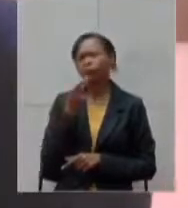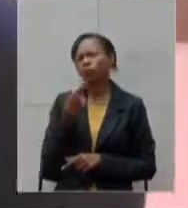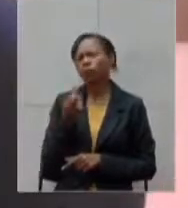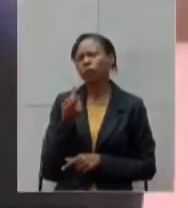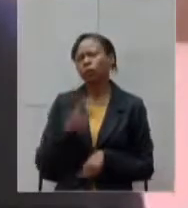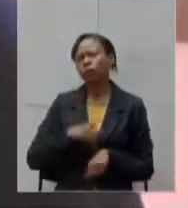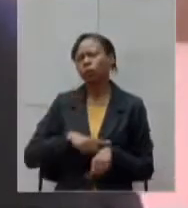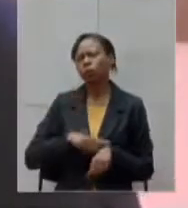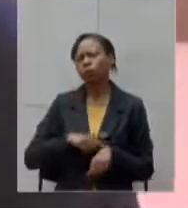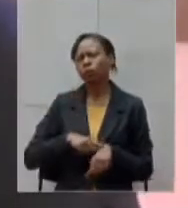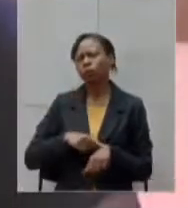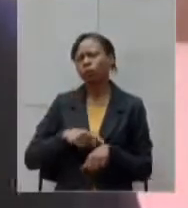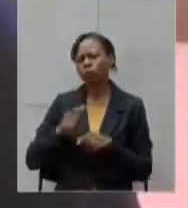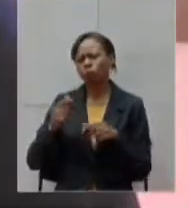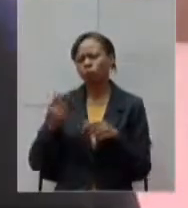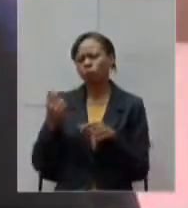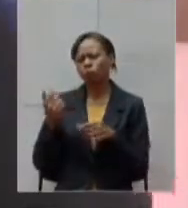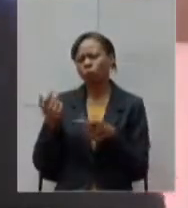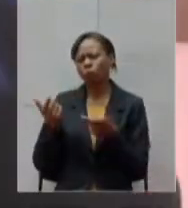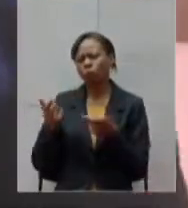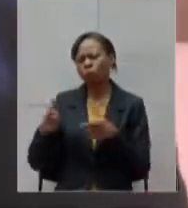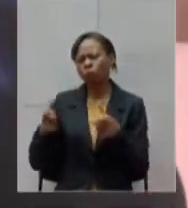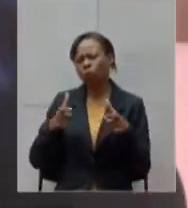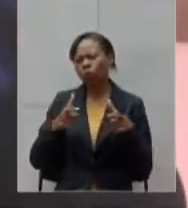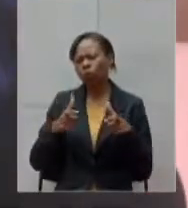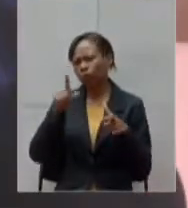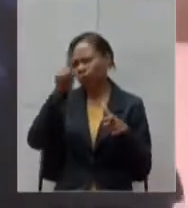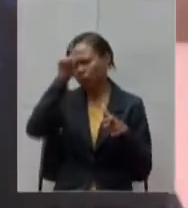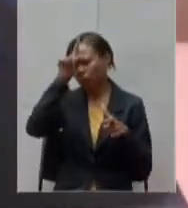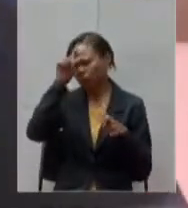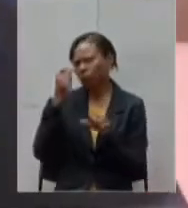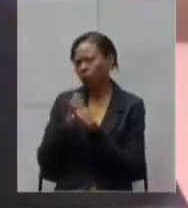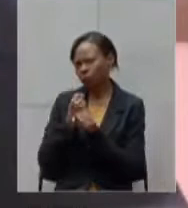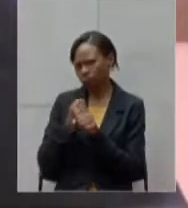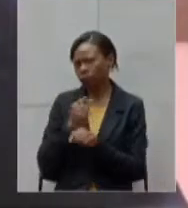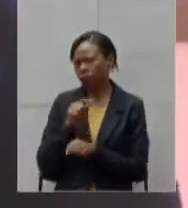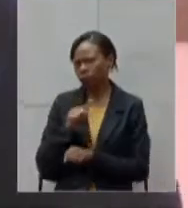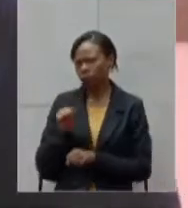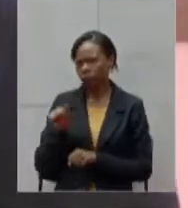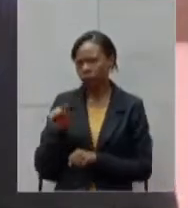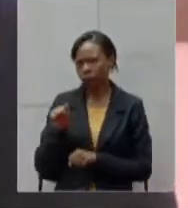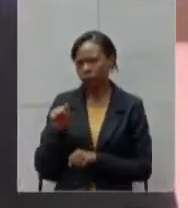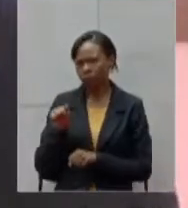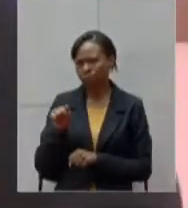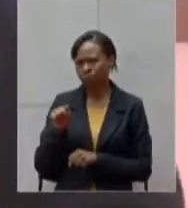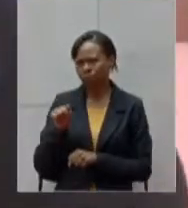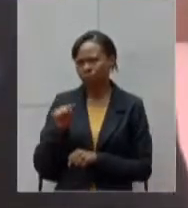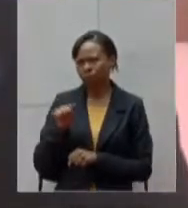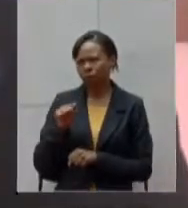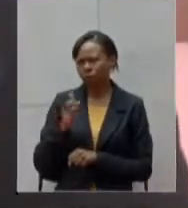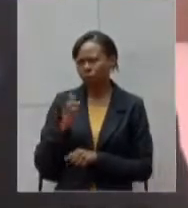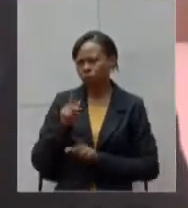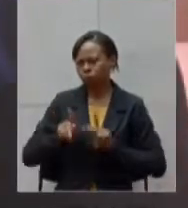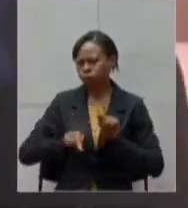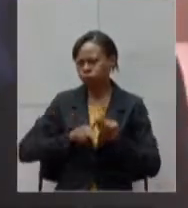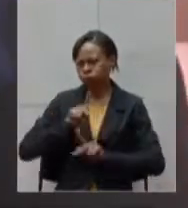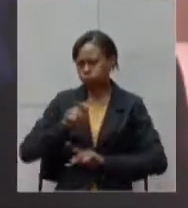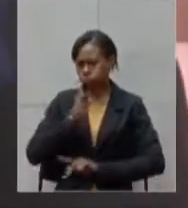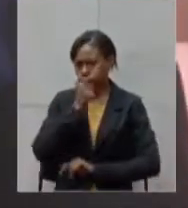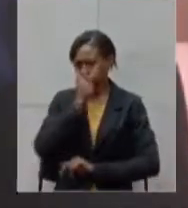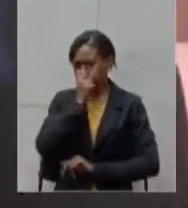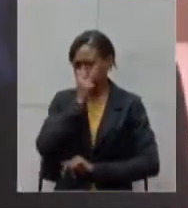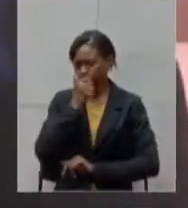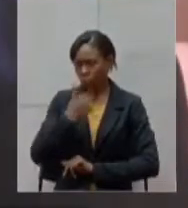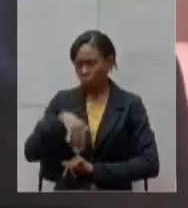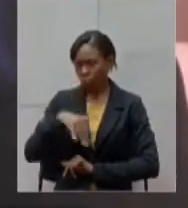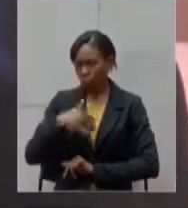de Patos de Minas que realmente atende um público muito grande o problema o